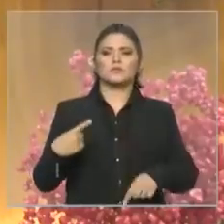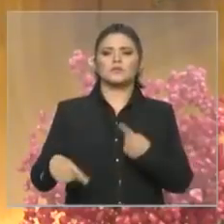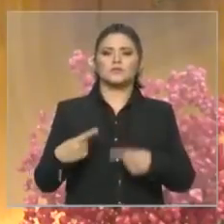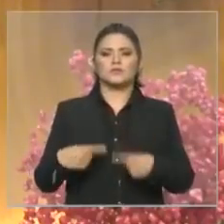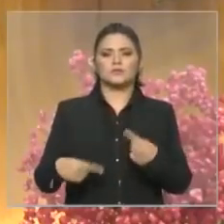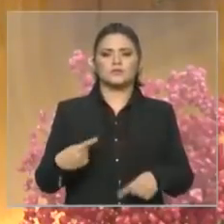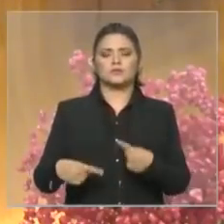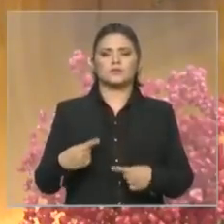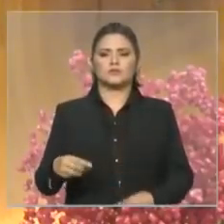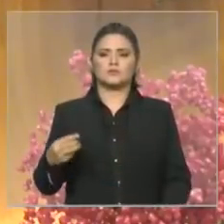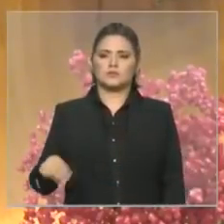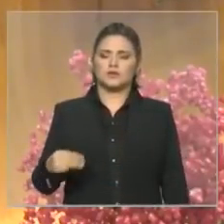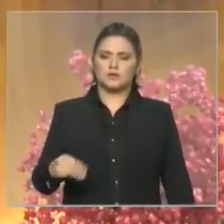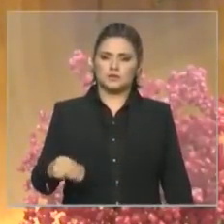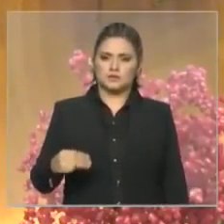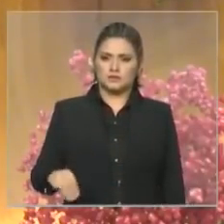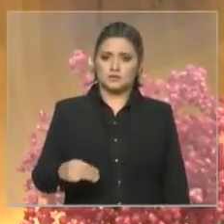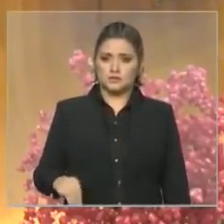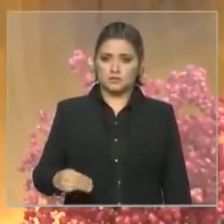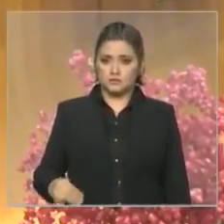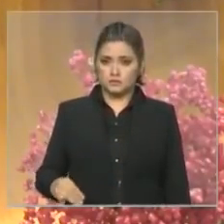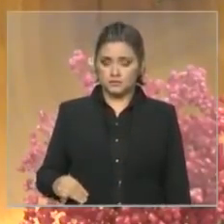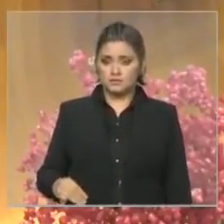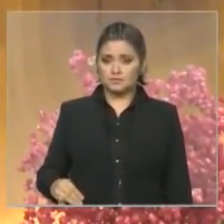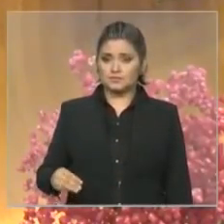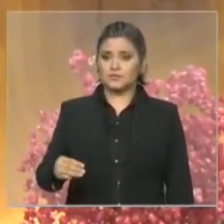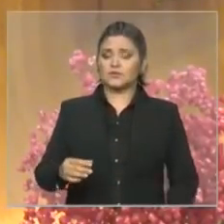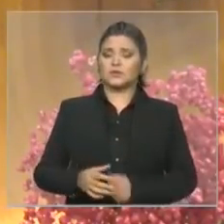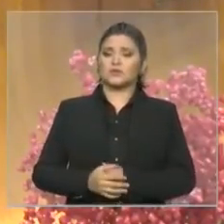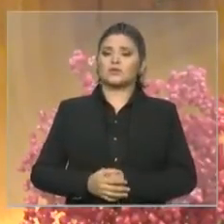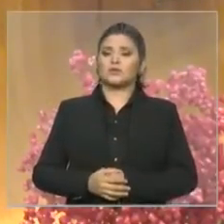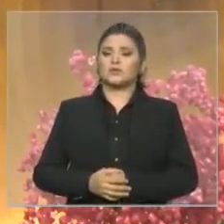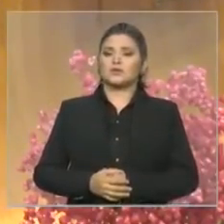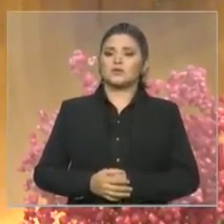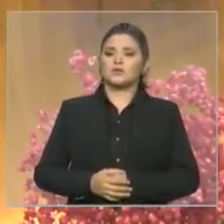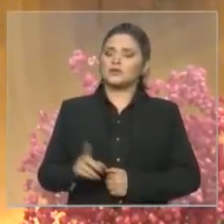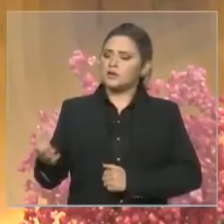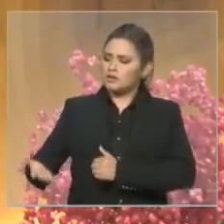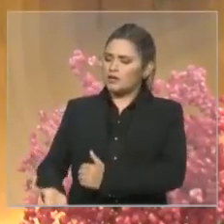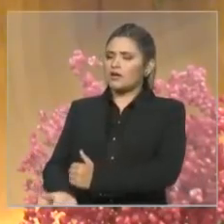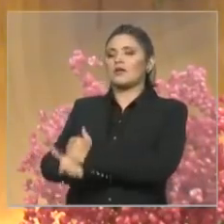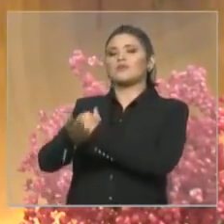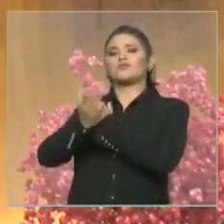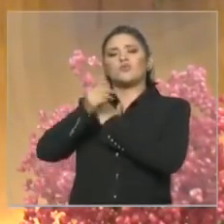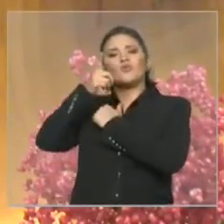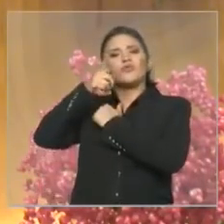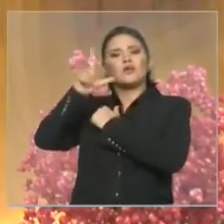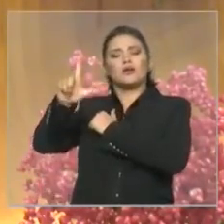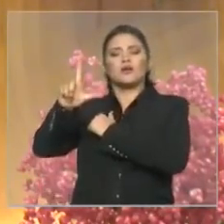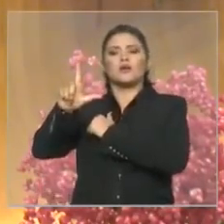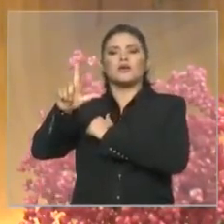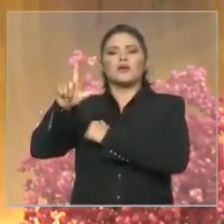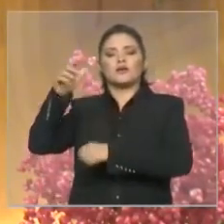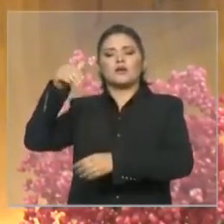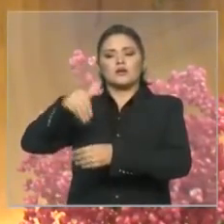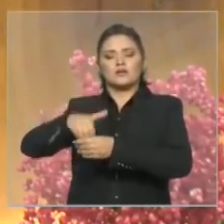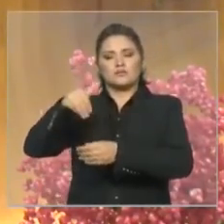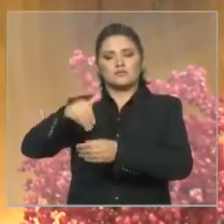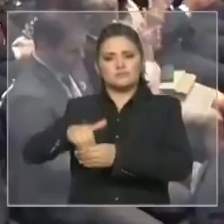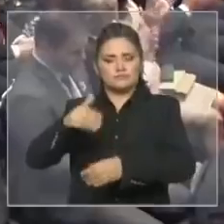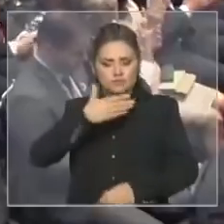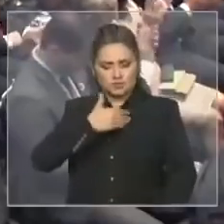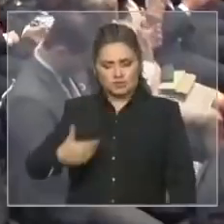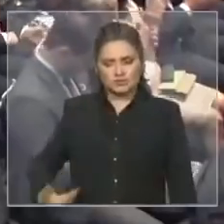e sem o qual eu não estaria exercendo o governo, o eminente presidente da Assembleia Legislativa, deputado Humberto Coutinho.